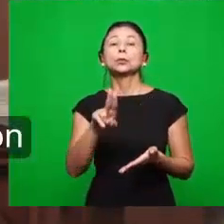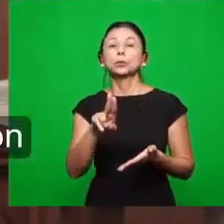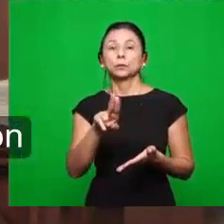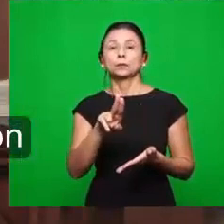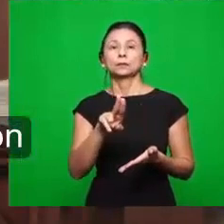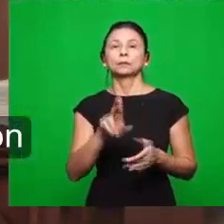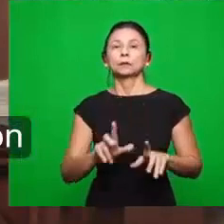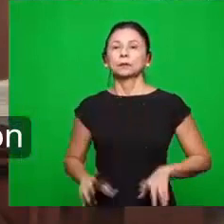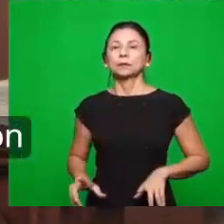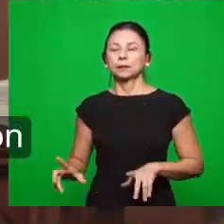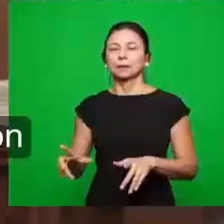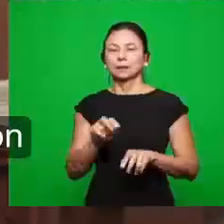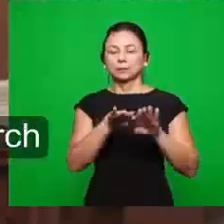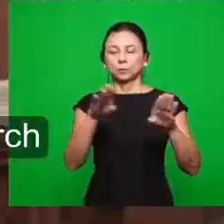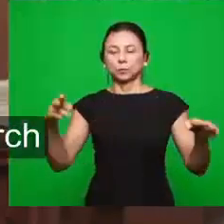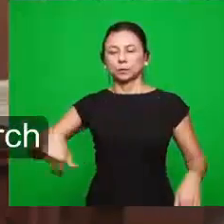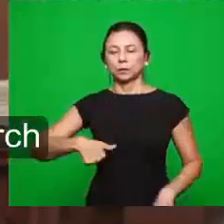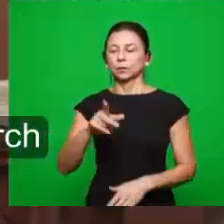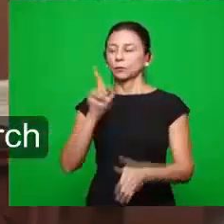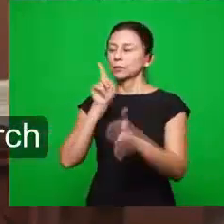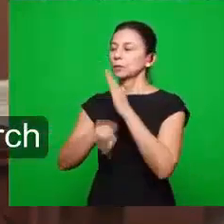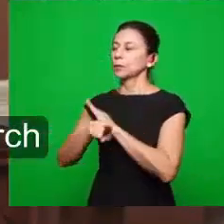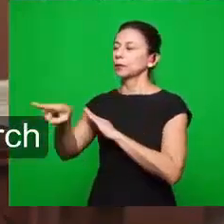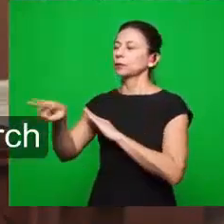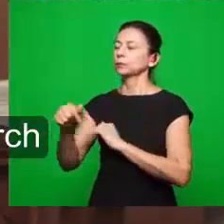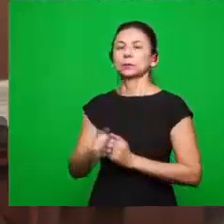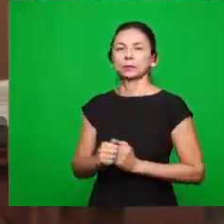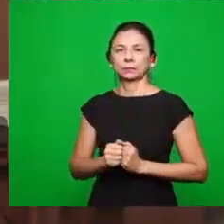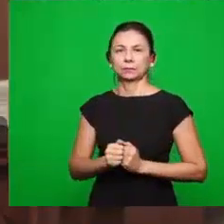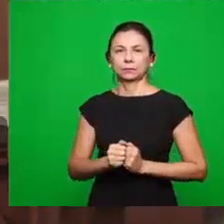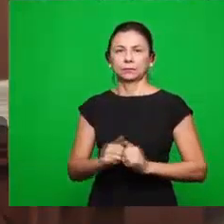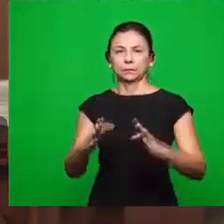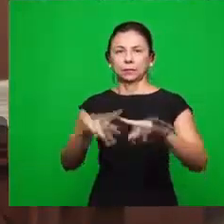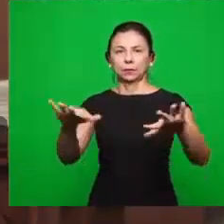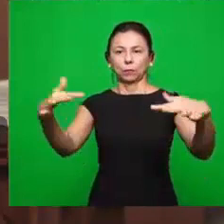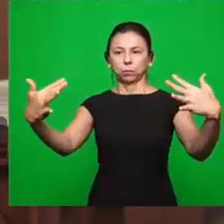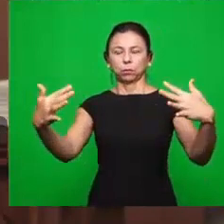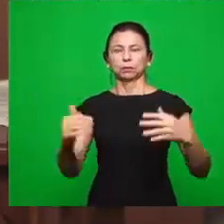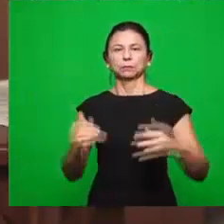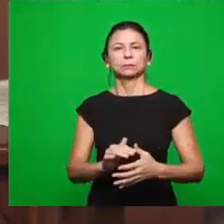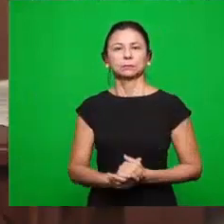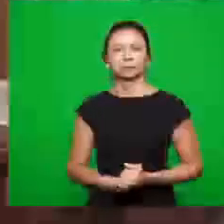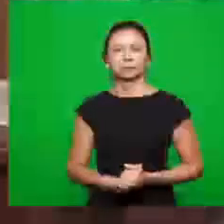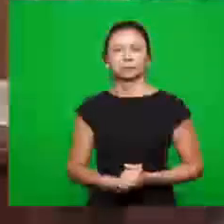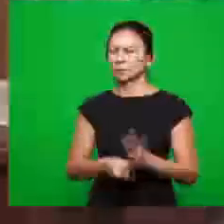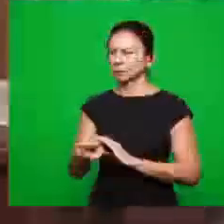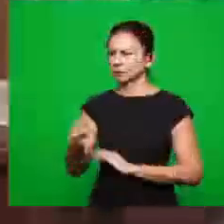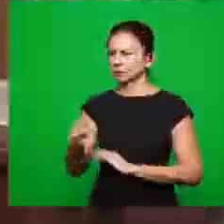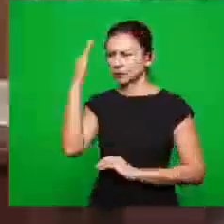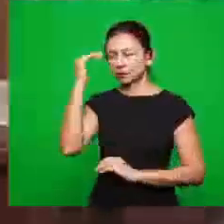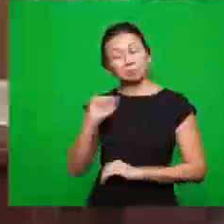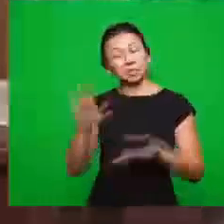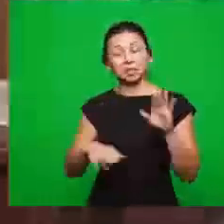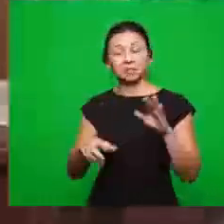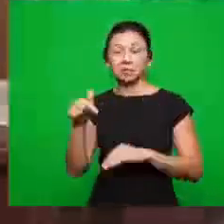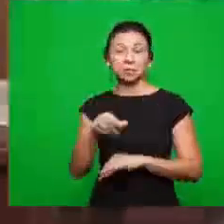ele botar na frente. Que a esse eu vou fazer uma pergunta para ele responder na frente de toda a igreja. Para ver se ele sabe mesmo. E quem sabe, ele pode vir fazer até o